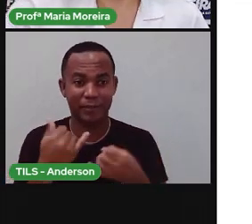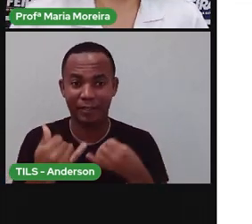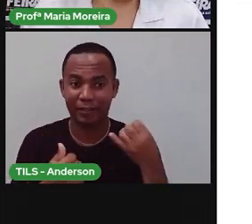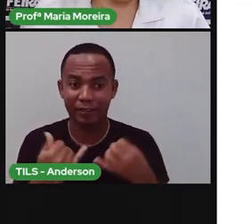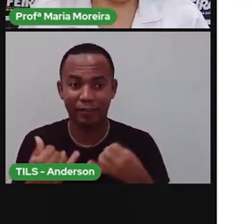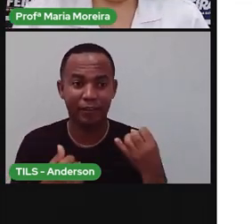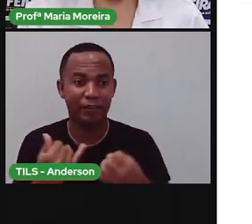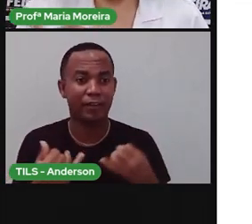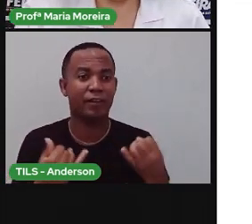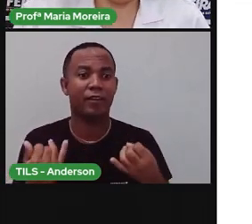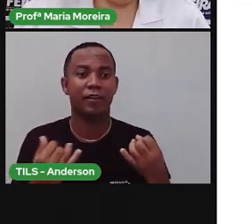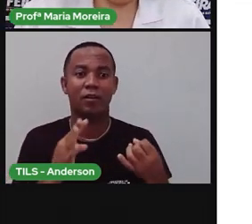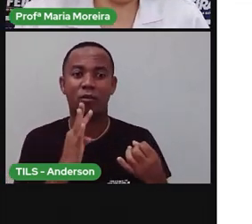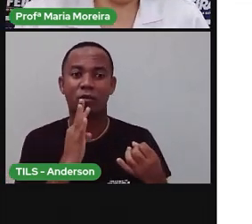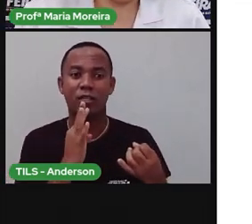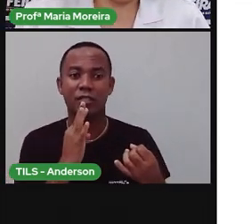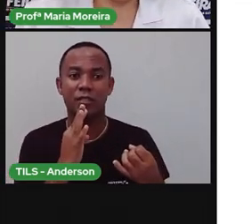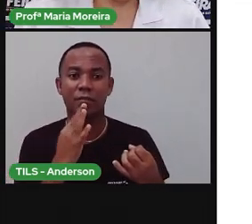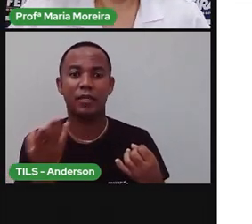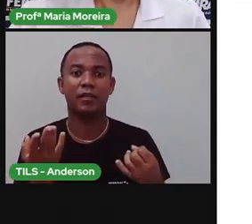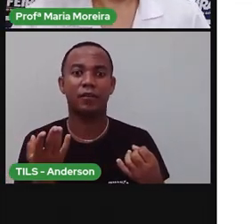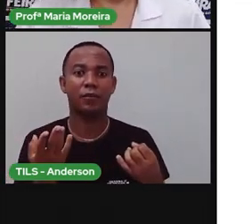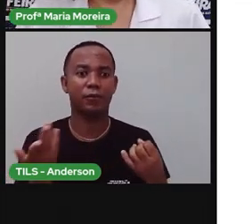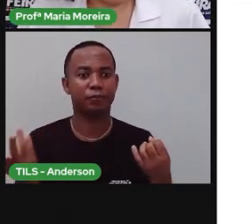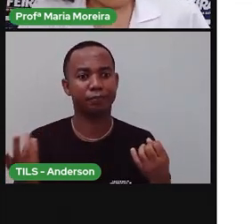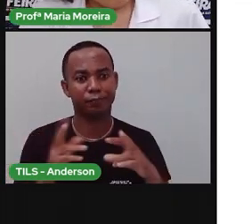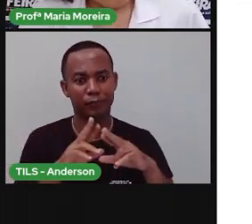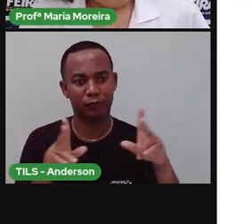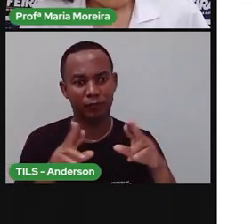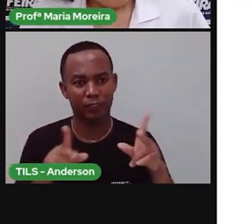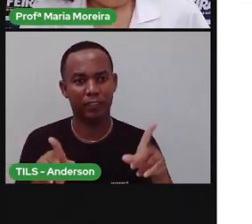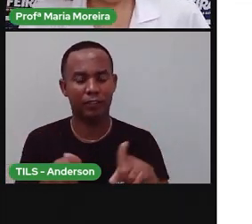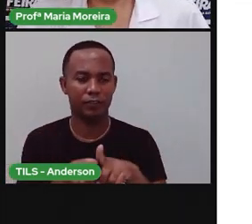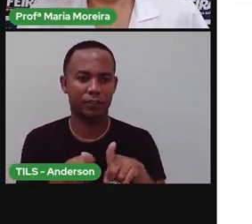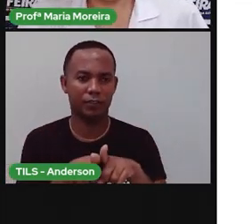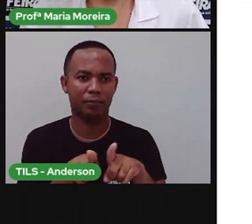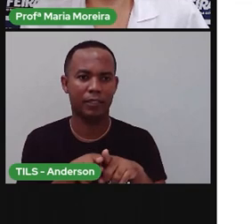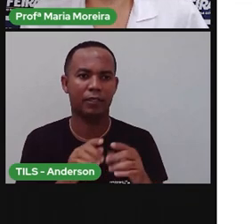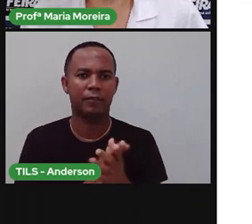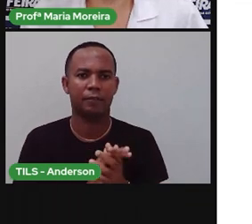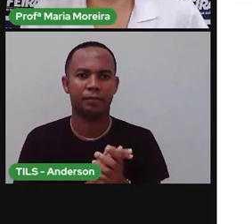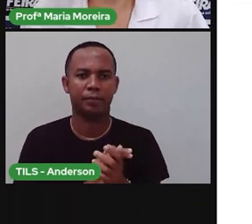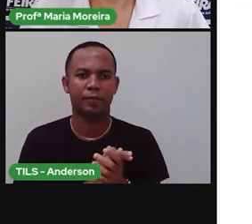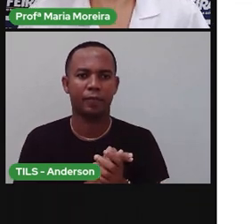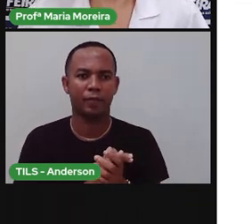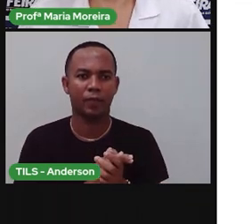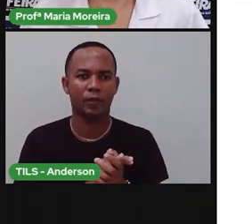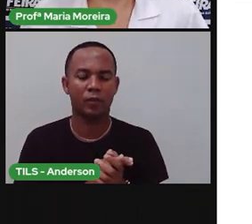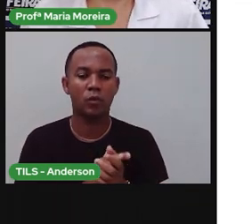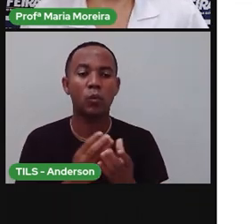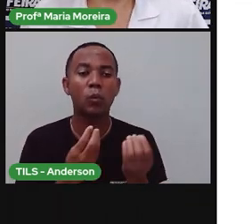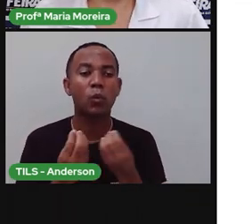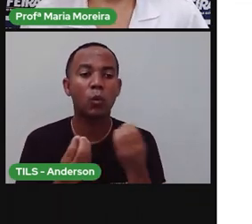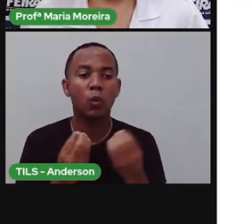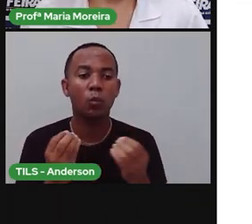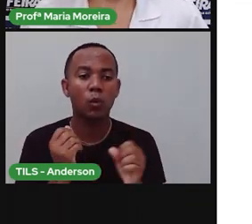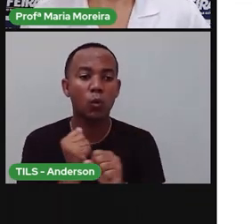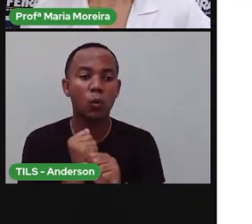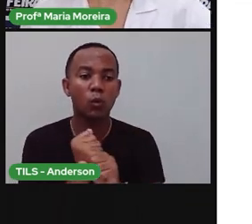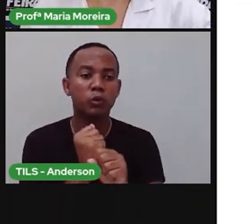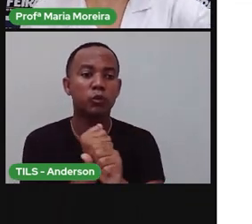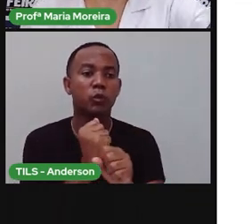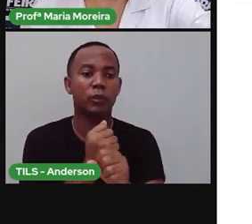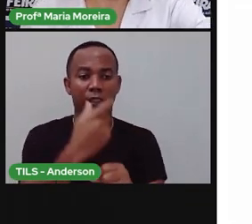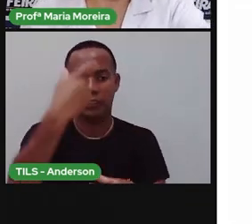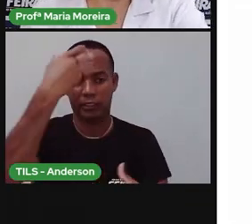irão ter conhecimentos como o que vocês estão tendo agora, e que vocês também iriam fazer o quê? Construir essa identidade.